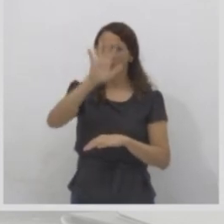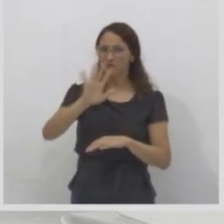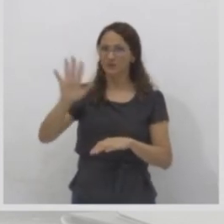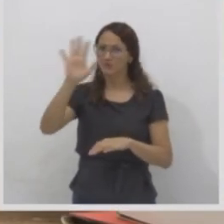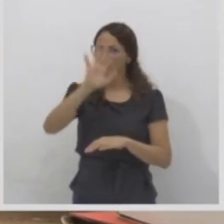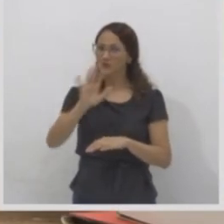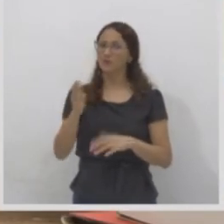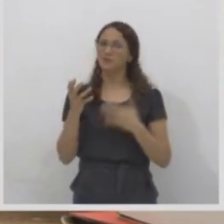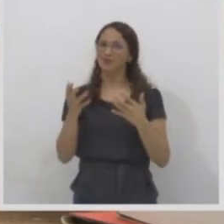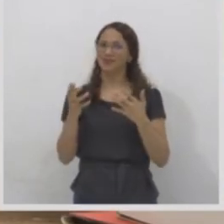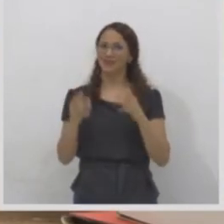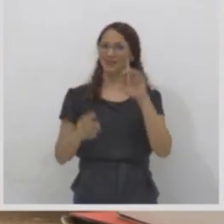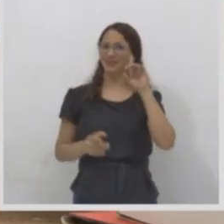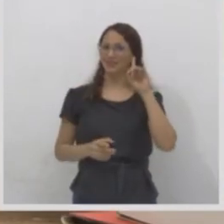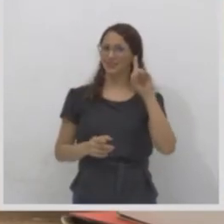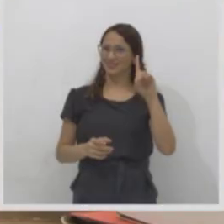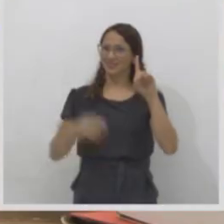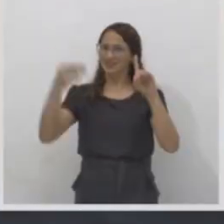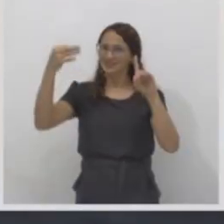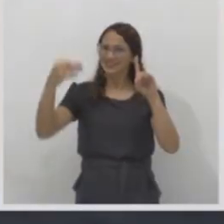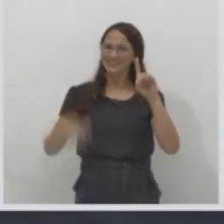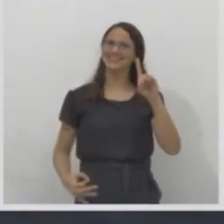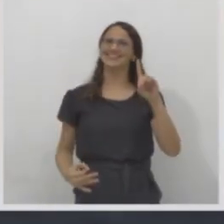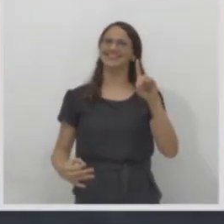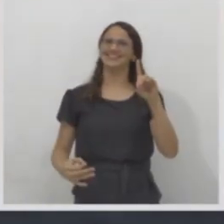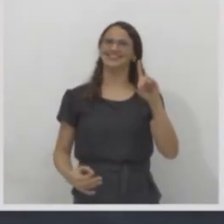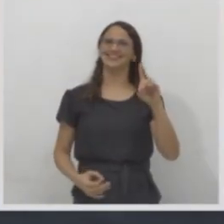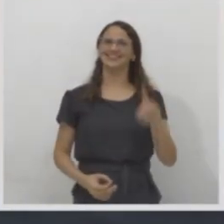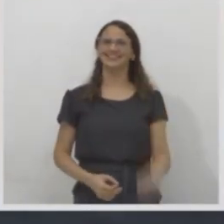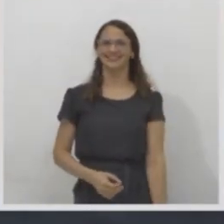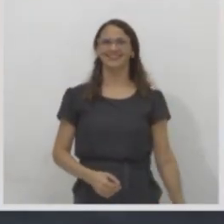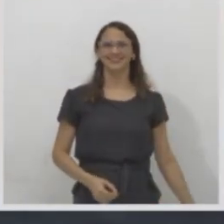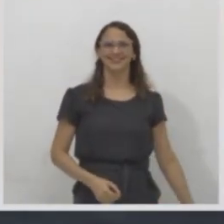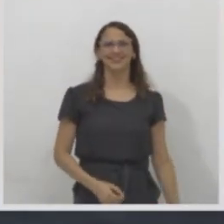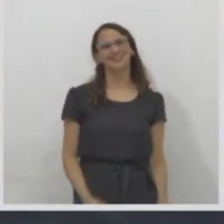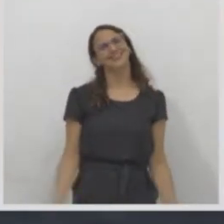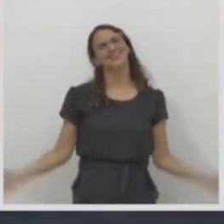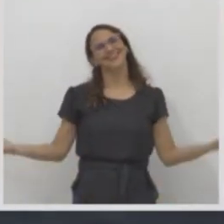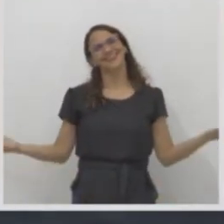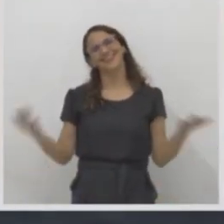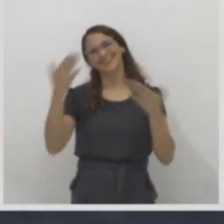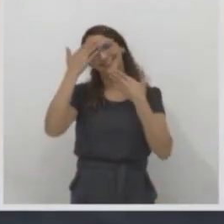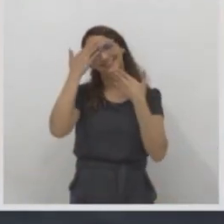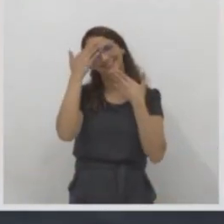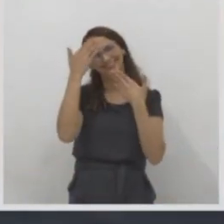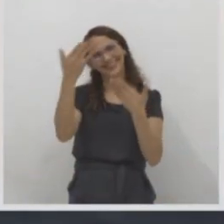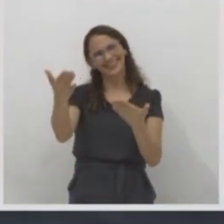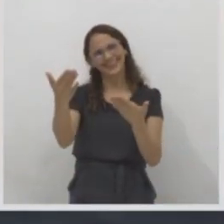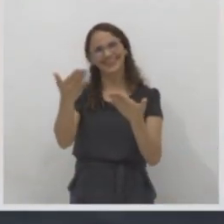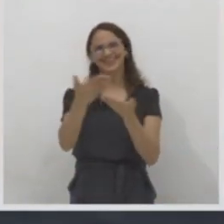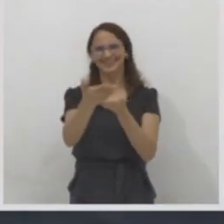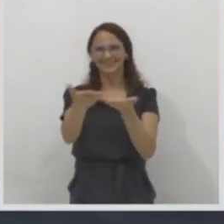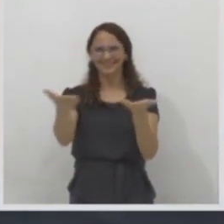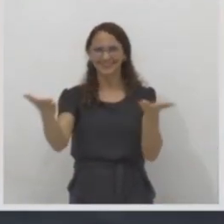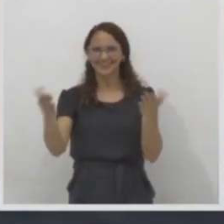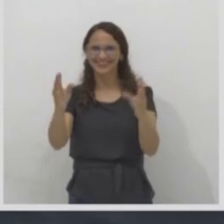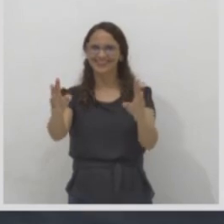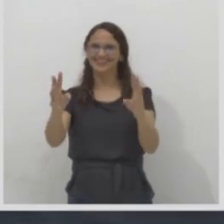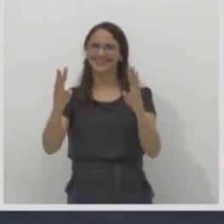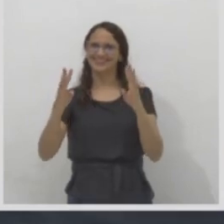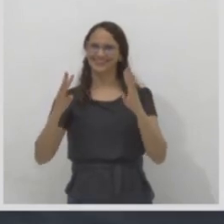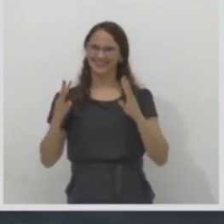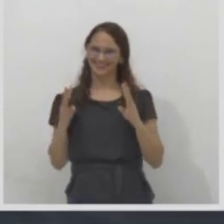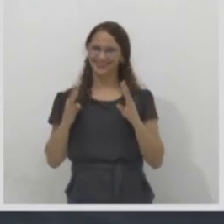alternativa correta. Queridos, muito obrigado. Queria agradecer a presença e a atenção de